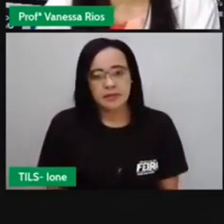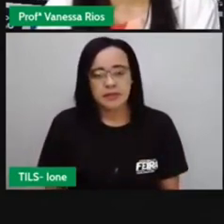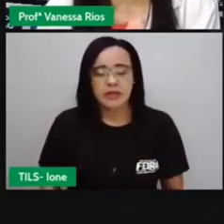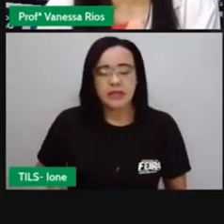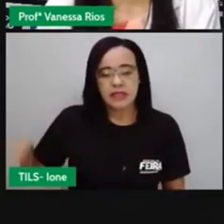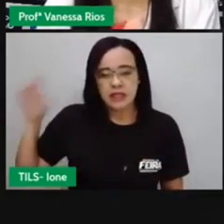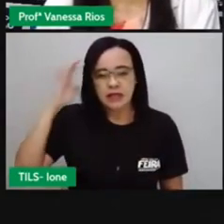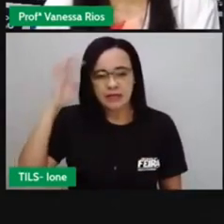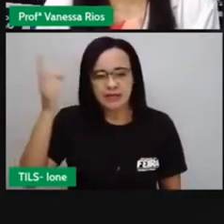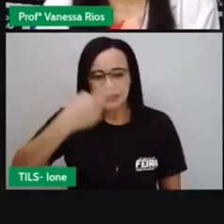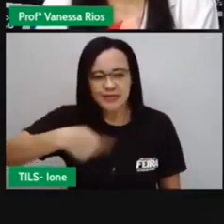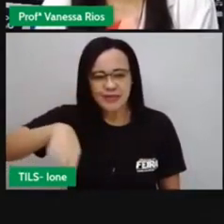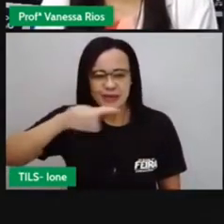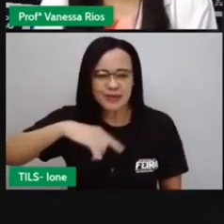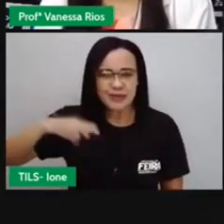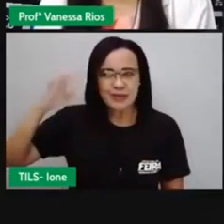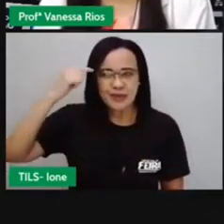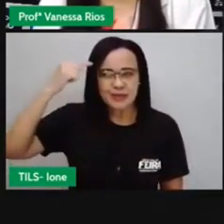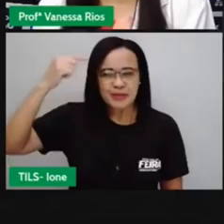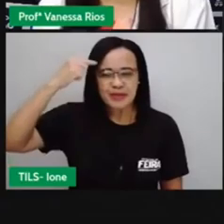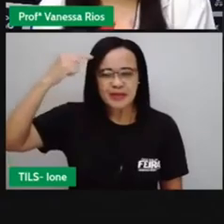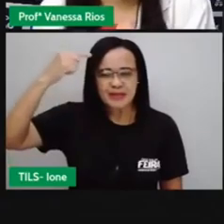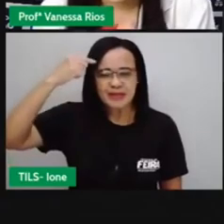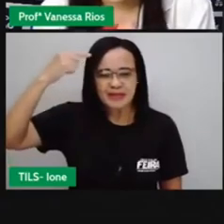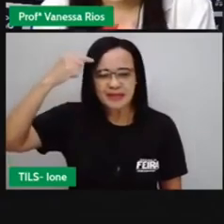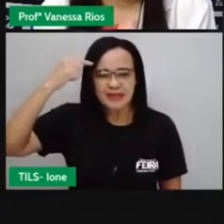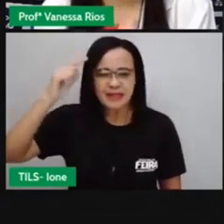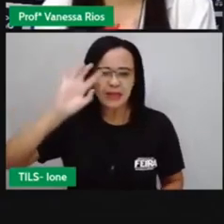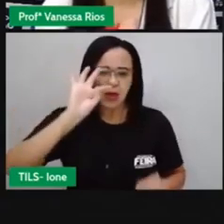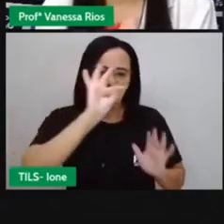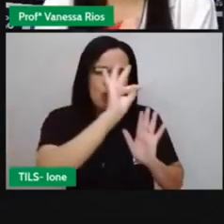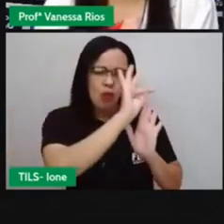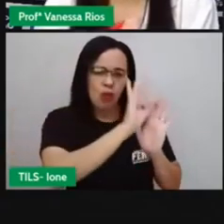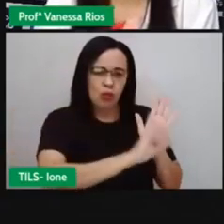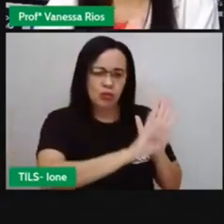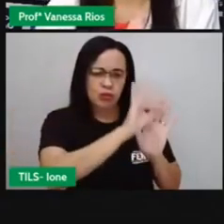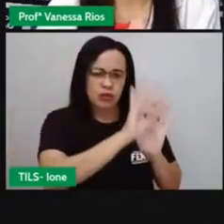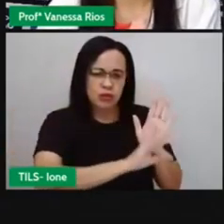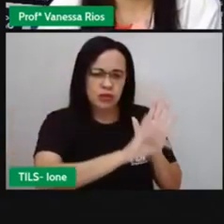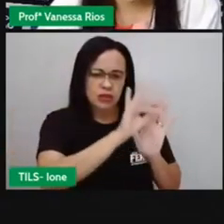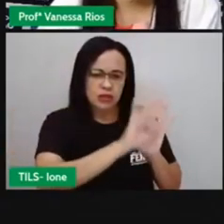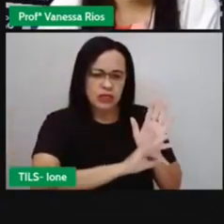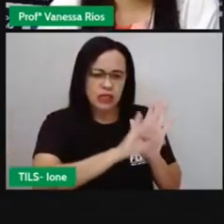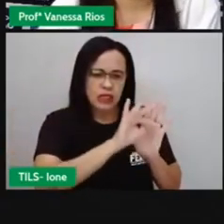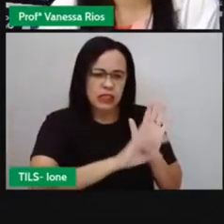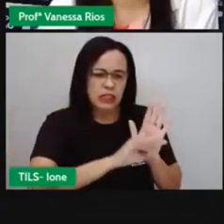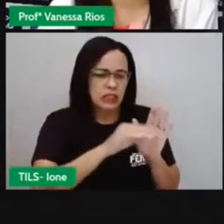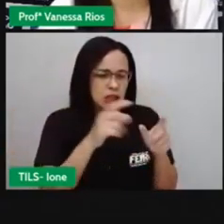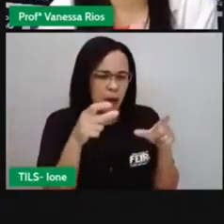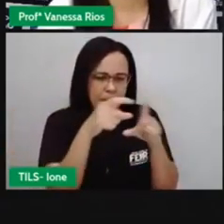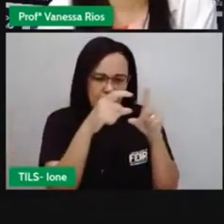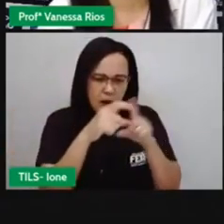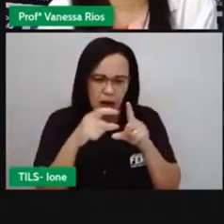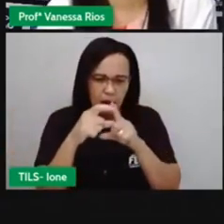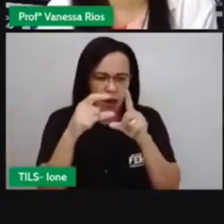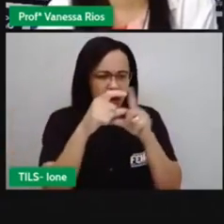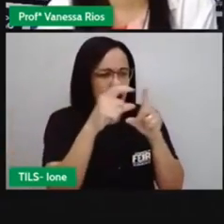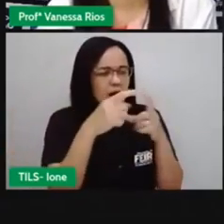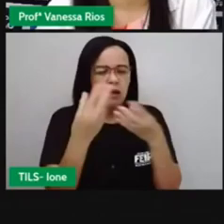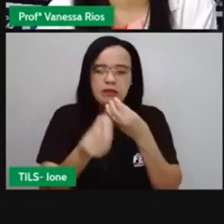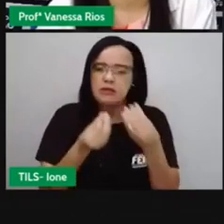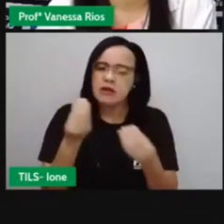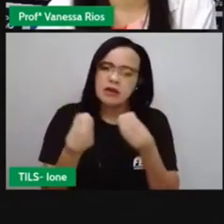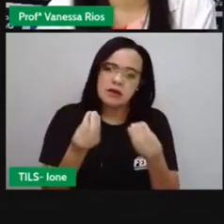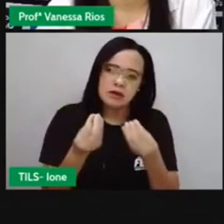E aí quando a gente observa um texto e só com palavras a gente pensa um